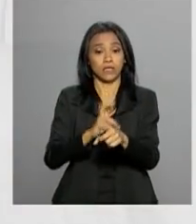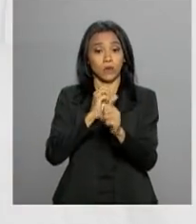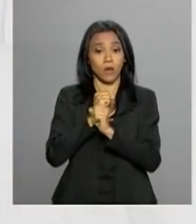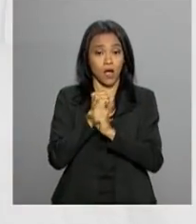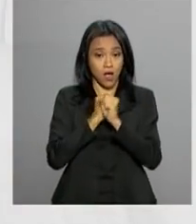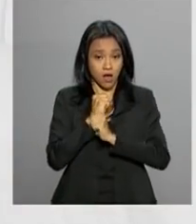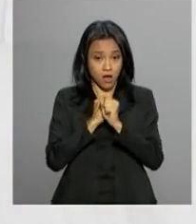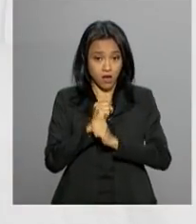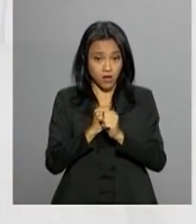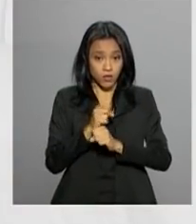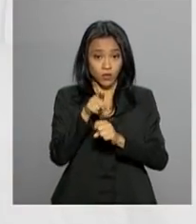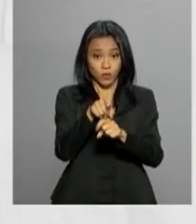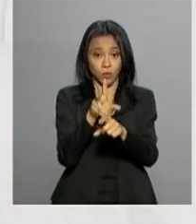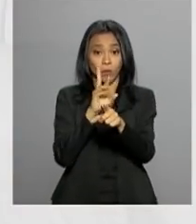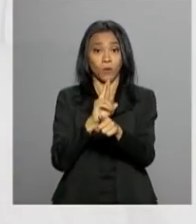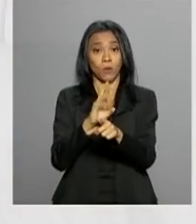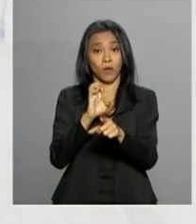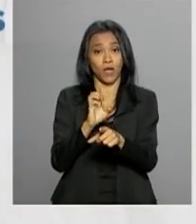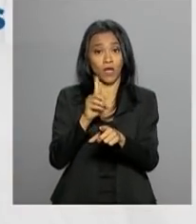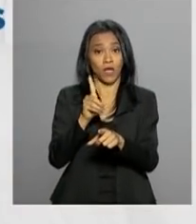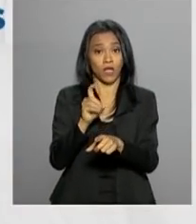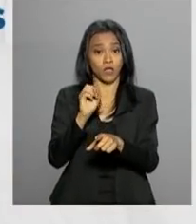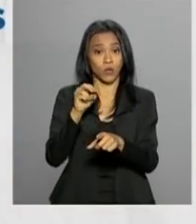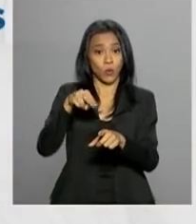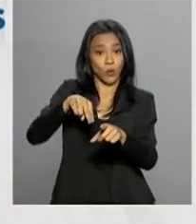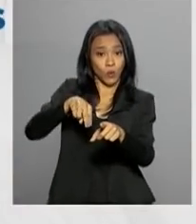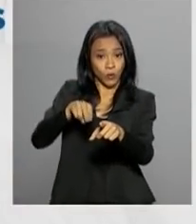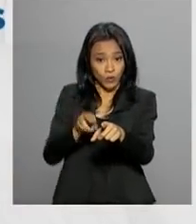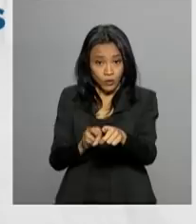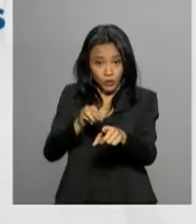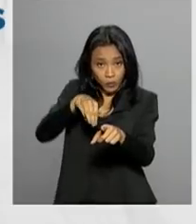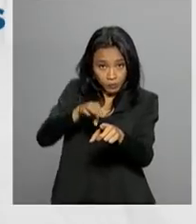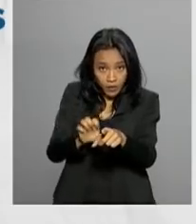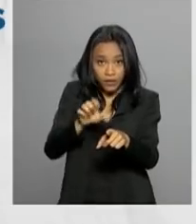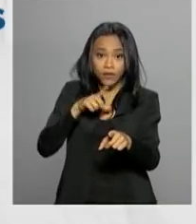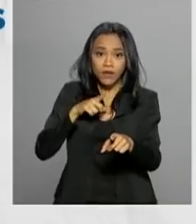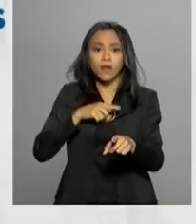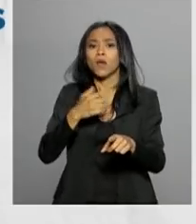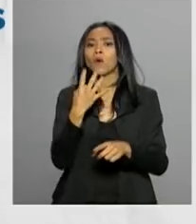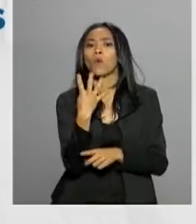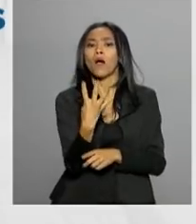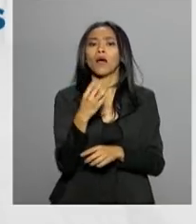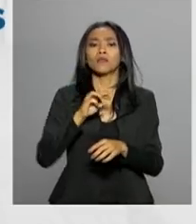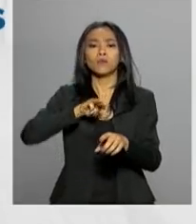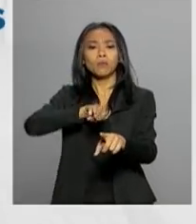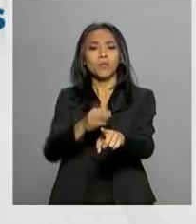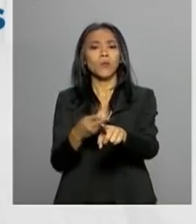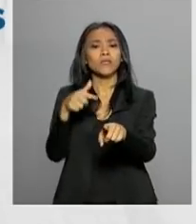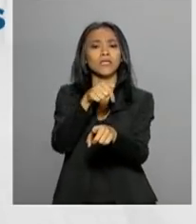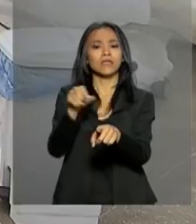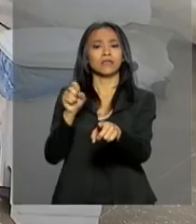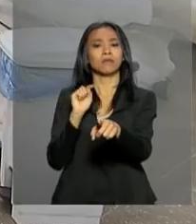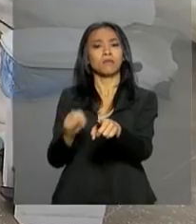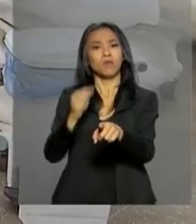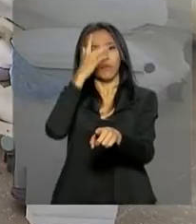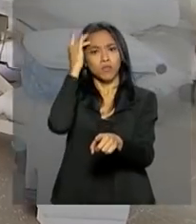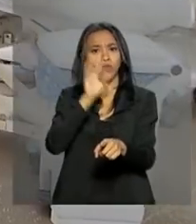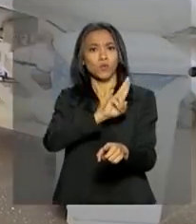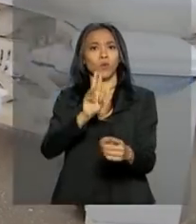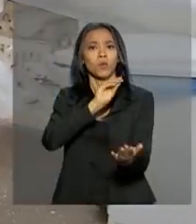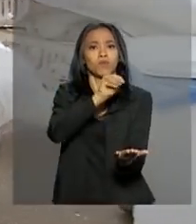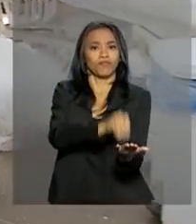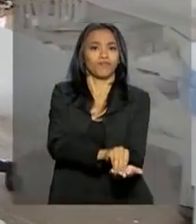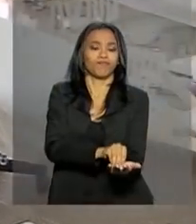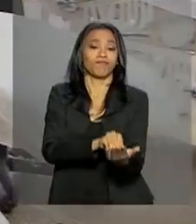reúne as informações de doadores em todo o país. Ele tem quase 4 milhões e 700 mil pessoas cadastradas. E para aumentar